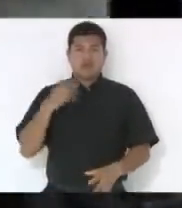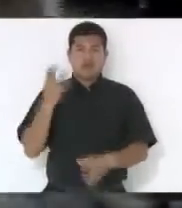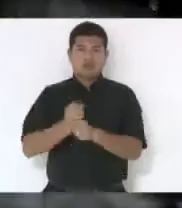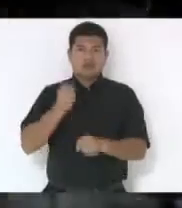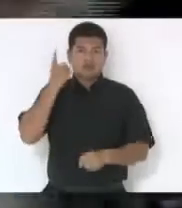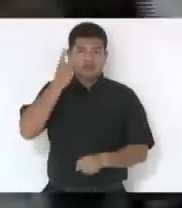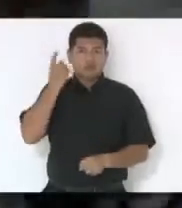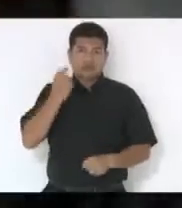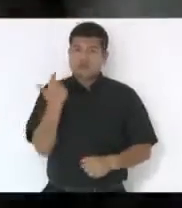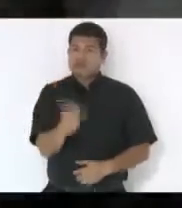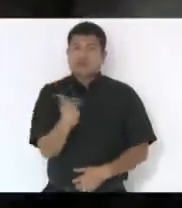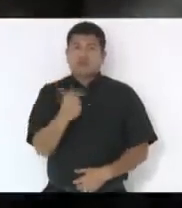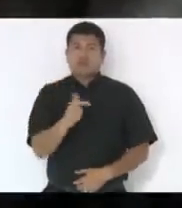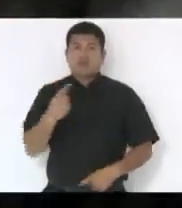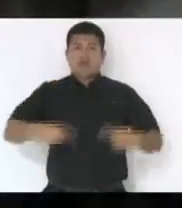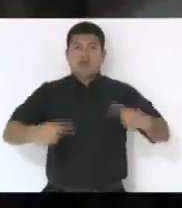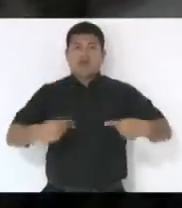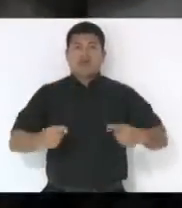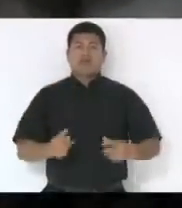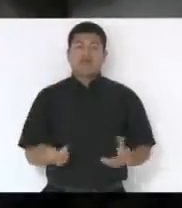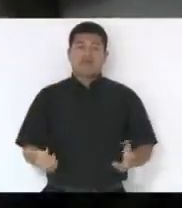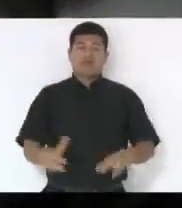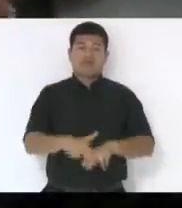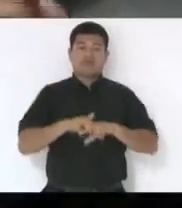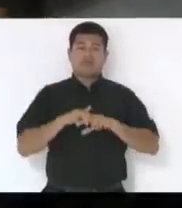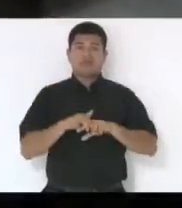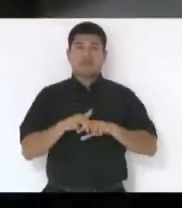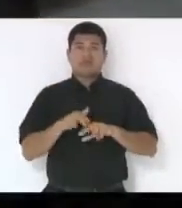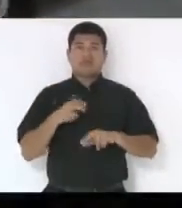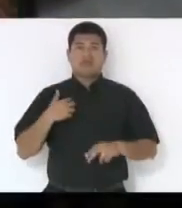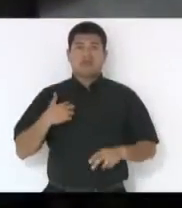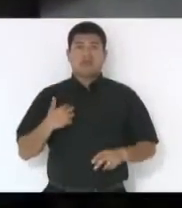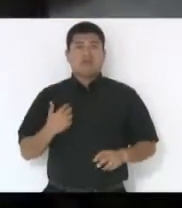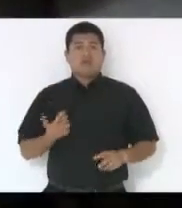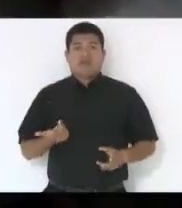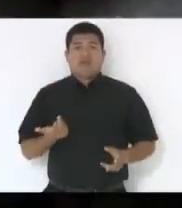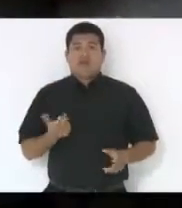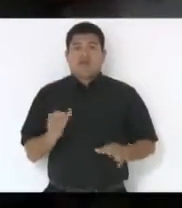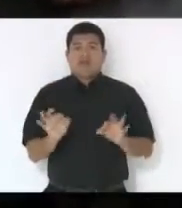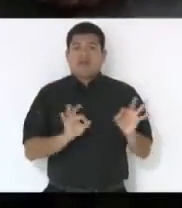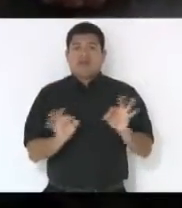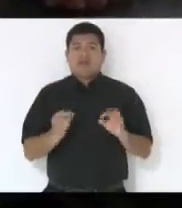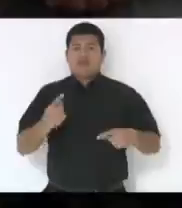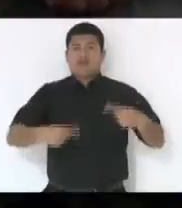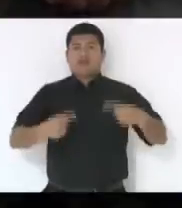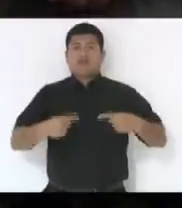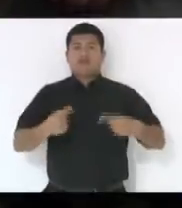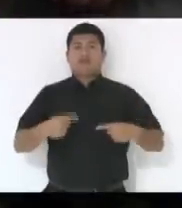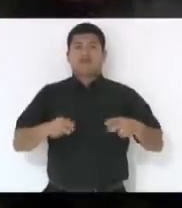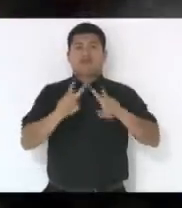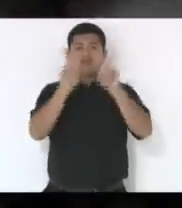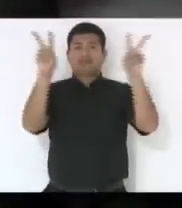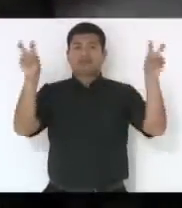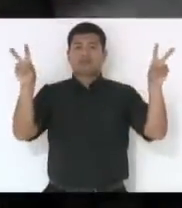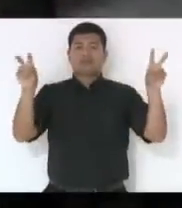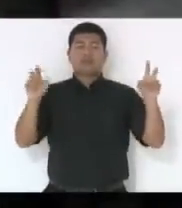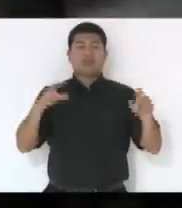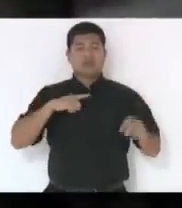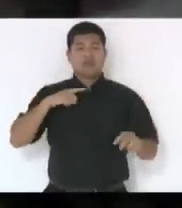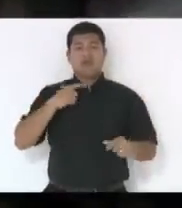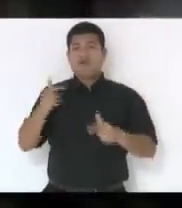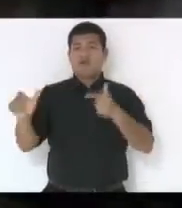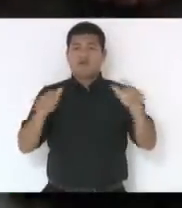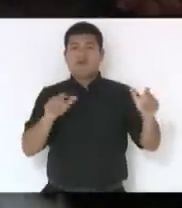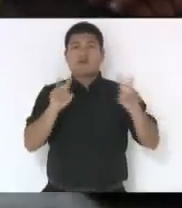deliberar, portanto, de nada vai adiantar nós continuar debatendo essa matéria. E temos outras matérias que podem ser